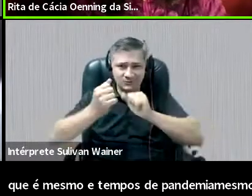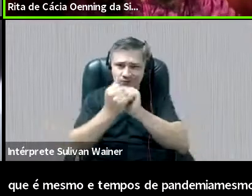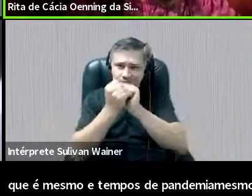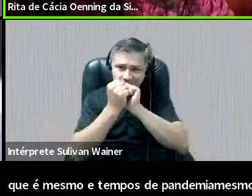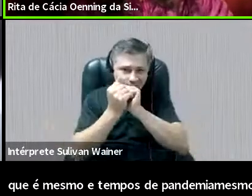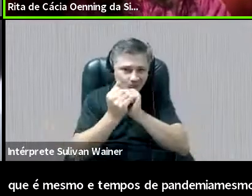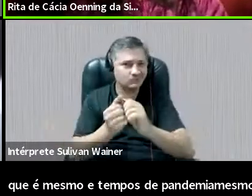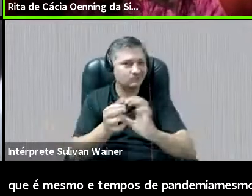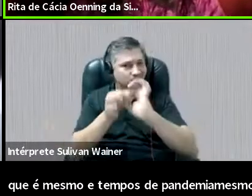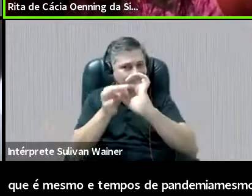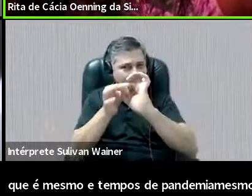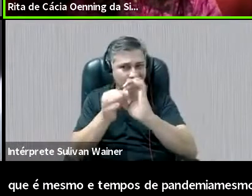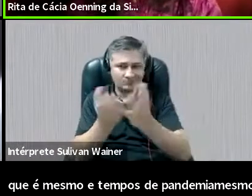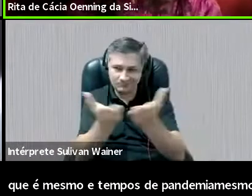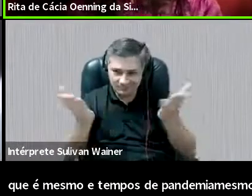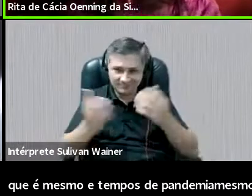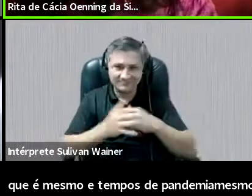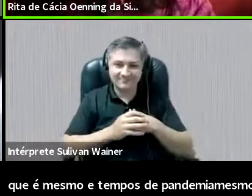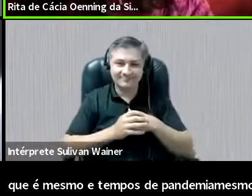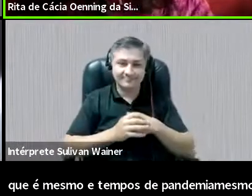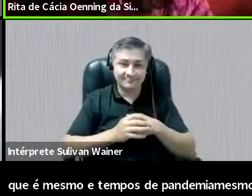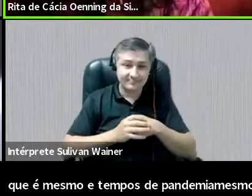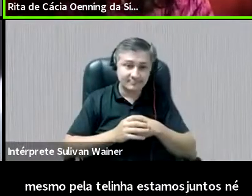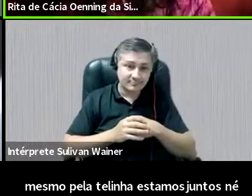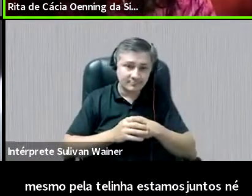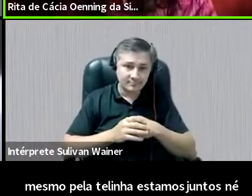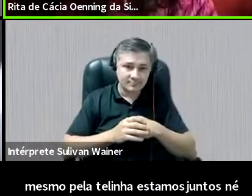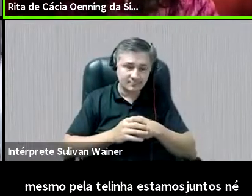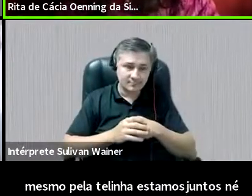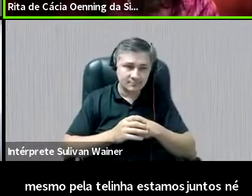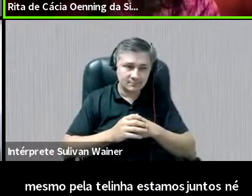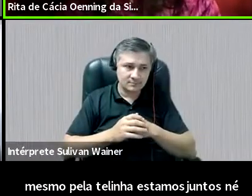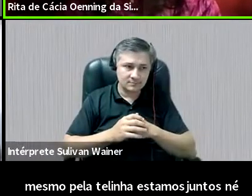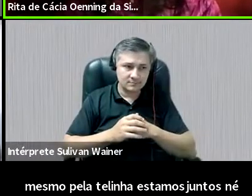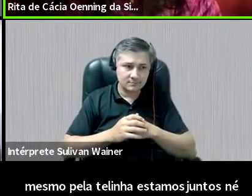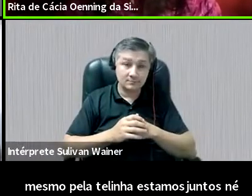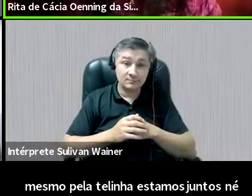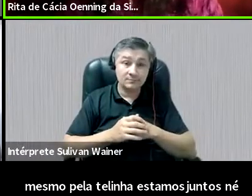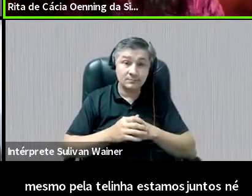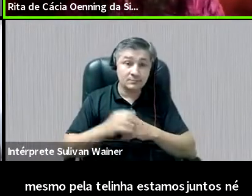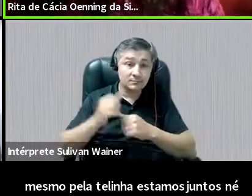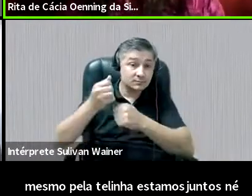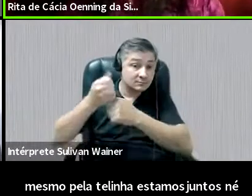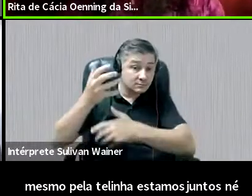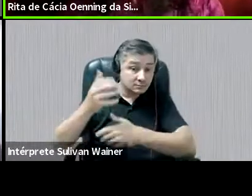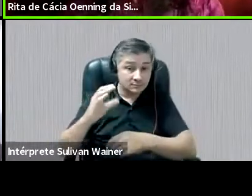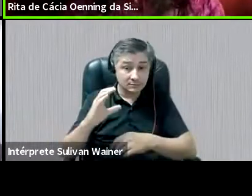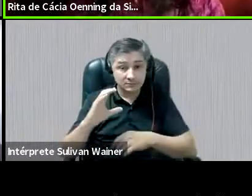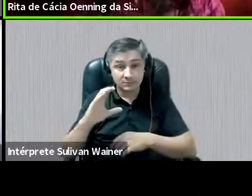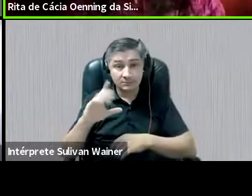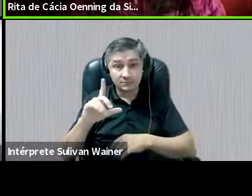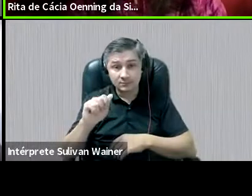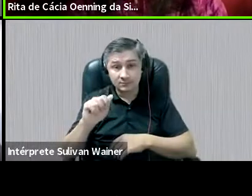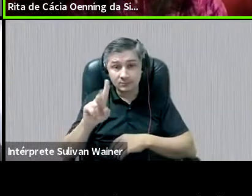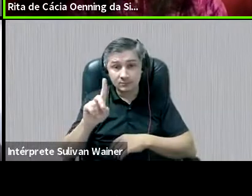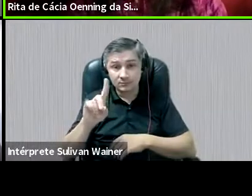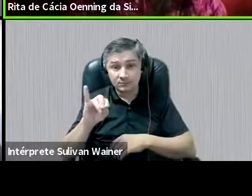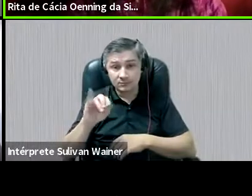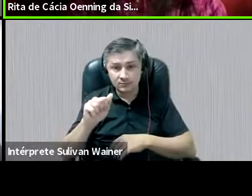juntas e estamos juntes. Então, o último comentário é de Cláudia também, de Cláudia Nittini.